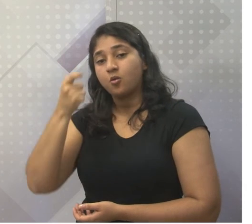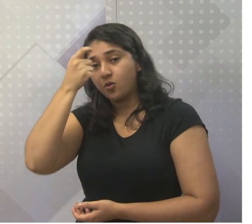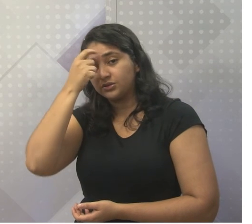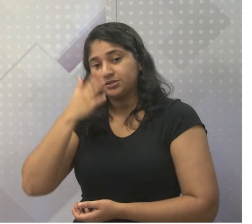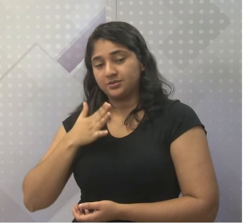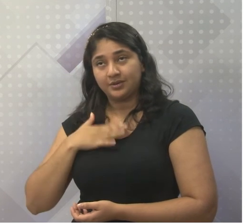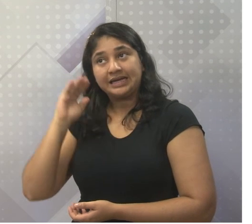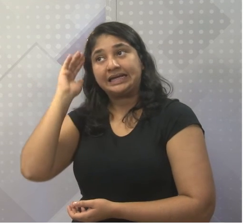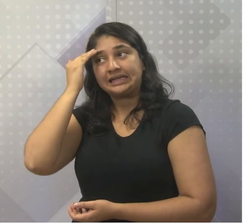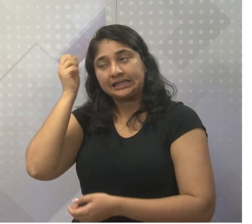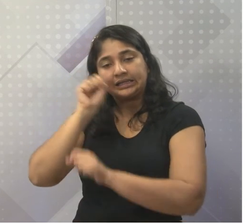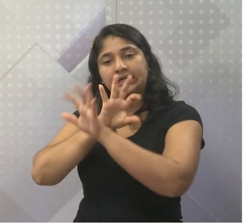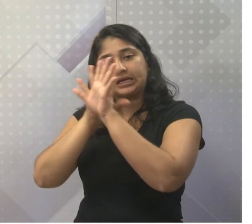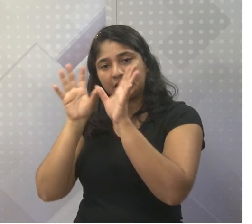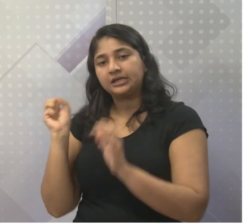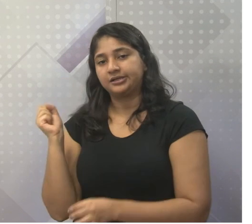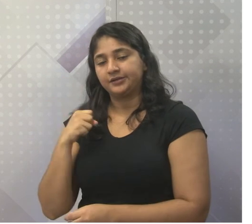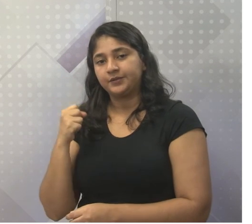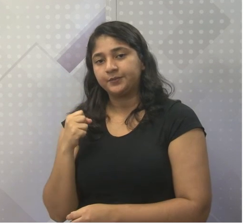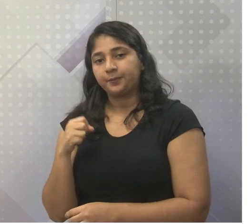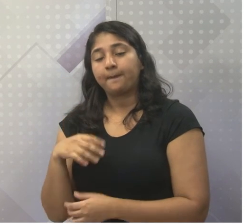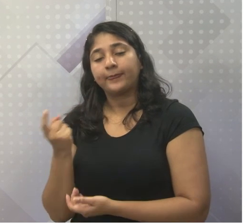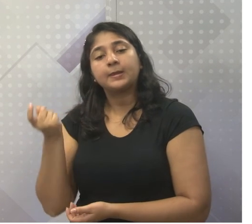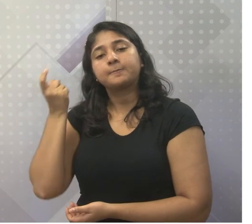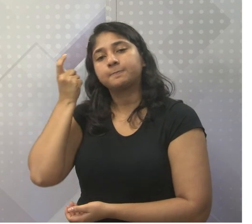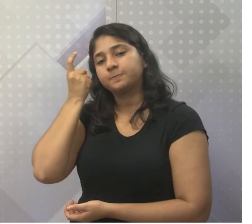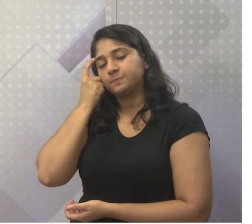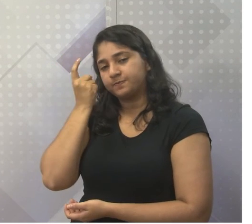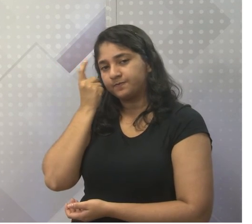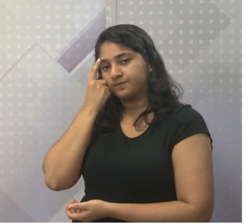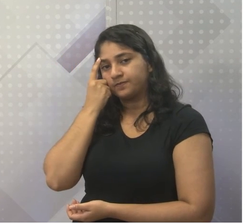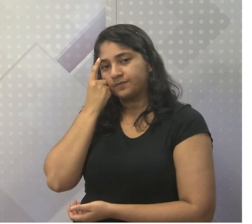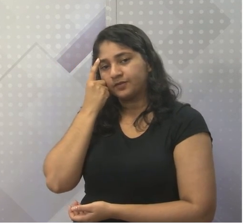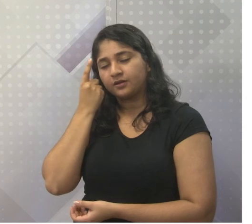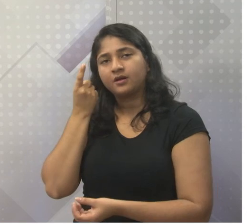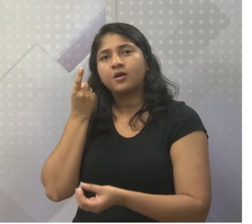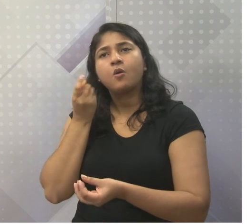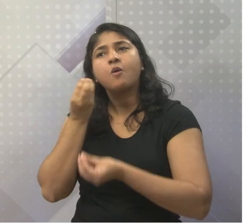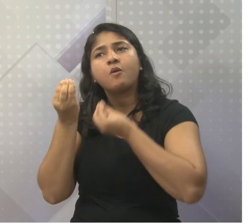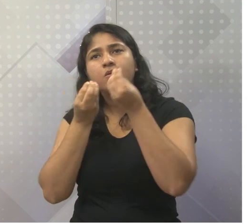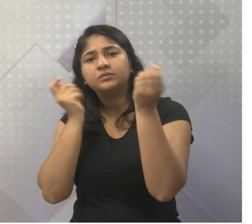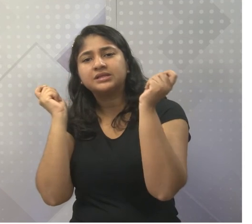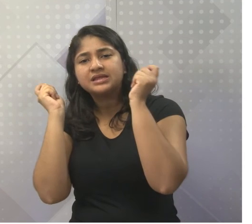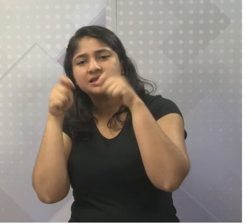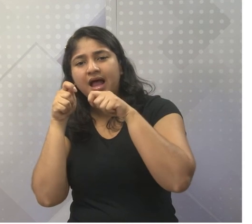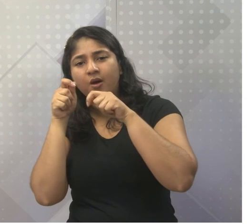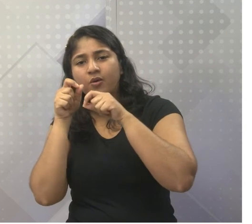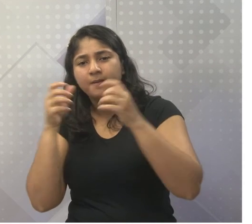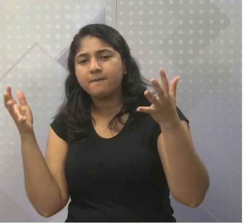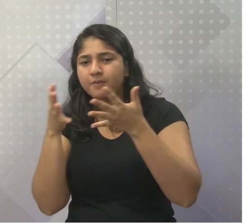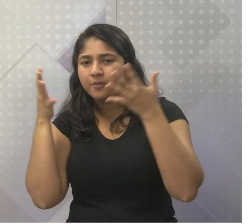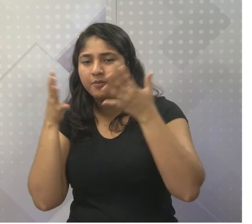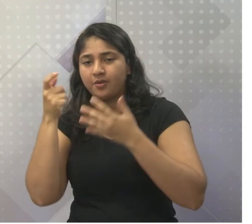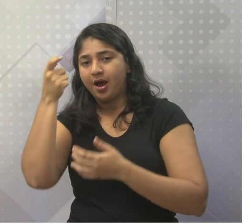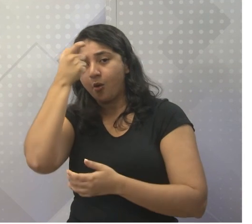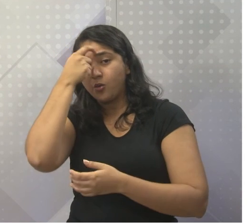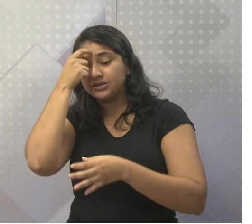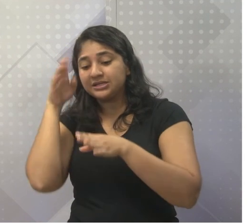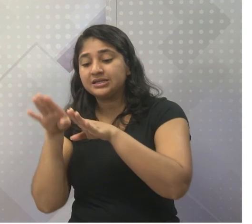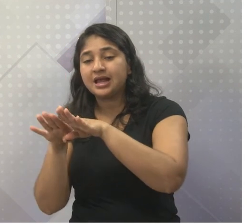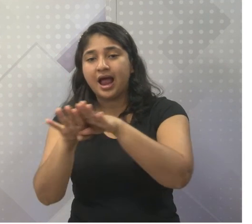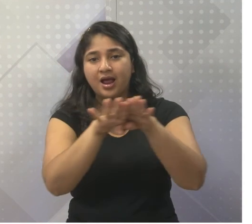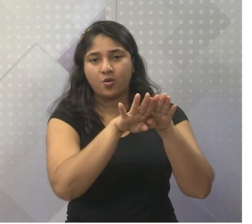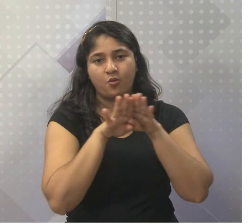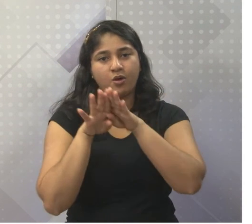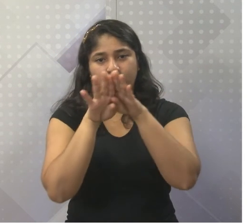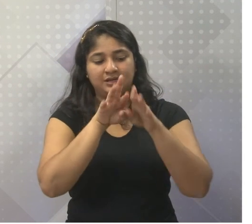eu tô entendendo. Então, pense como podemos promover a consciência da igualdade